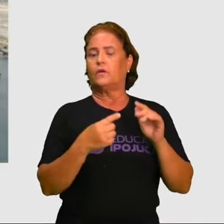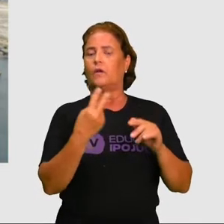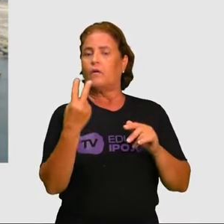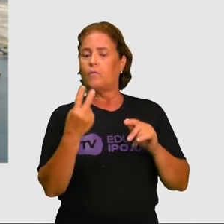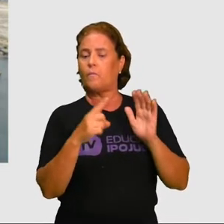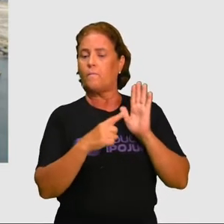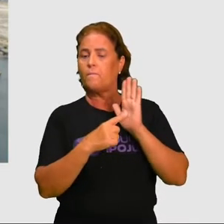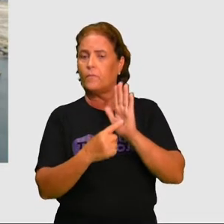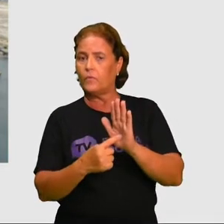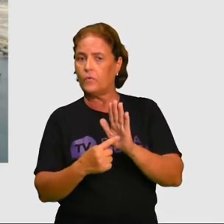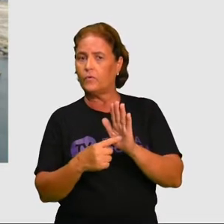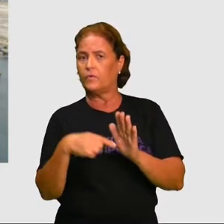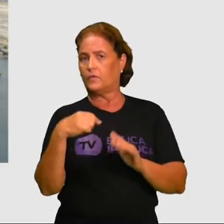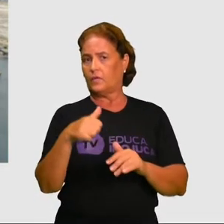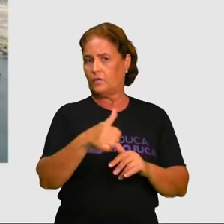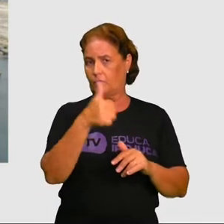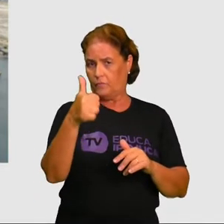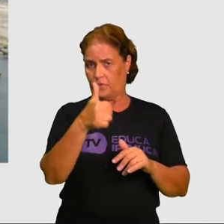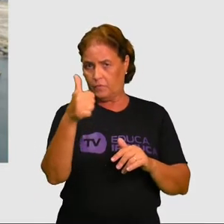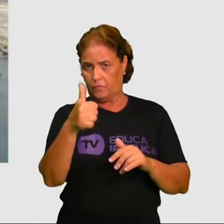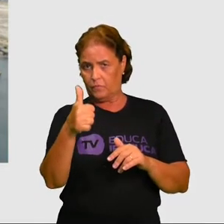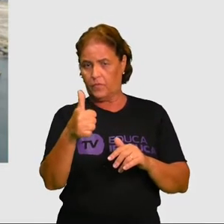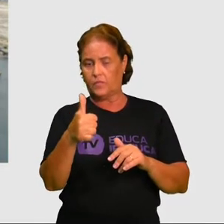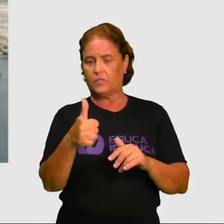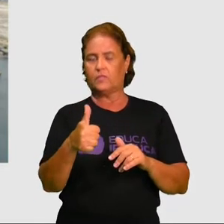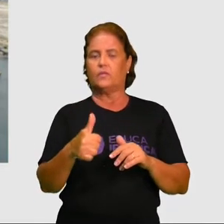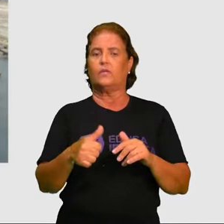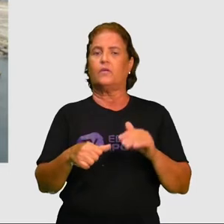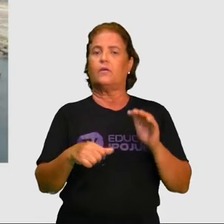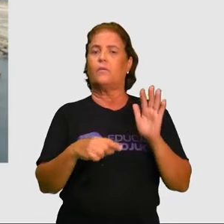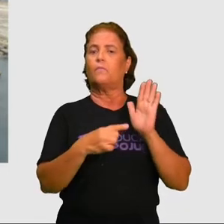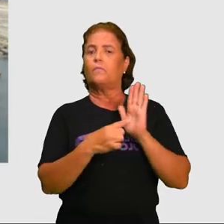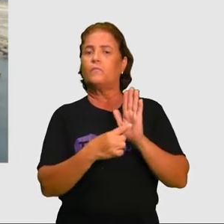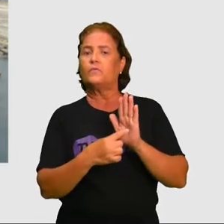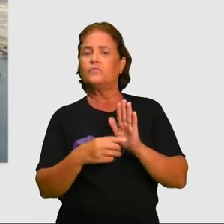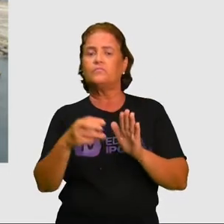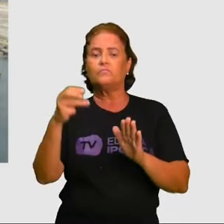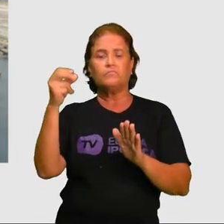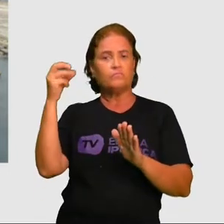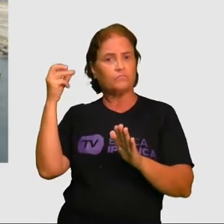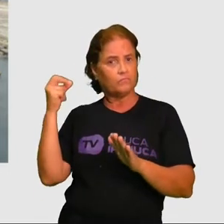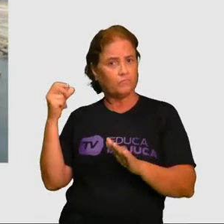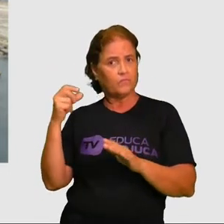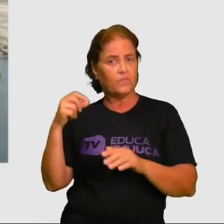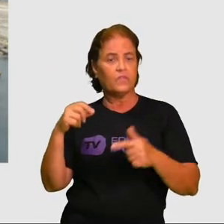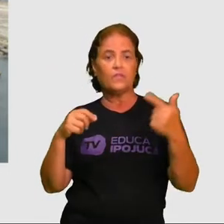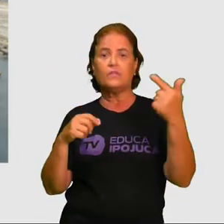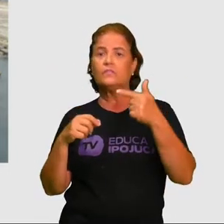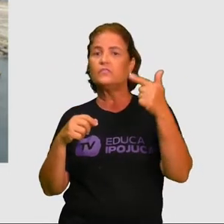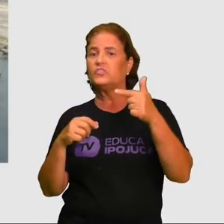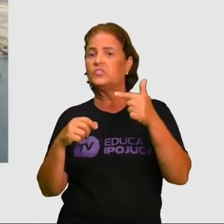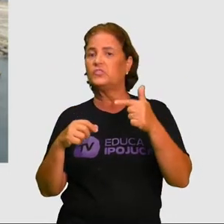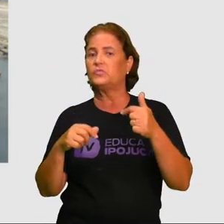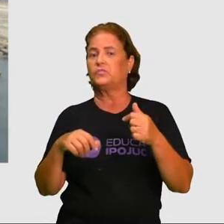manter ainda, né? A sua estrutura nativa e a outra teve uma vasta devastação.